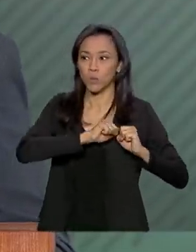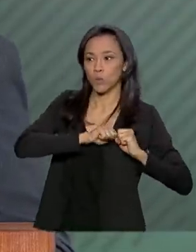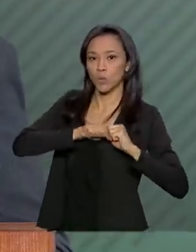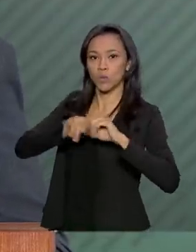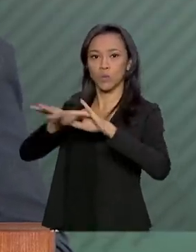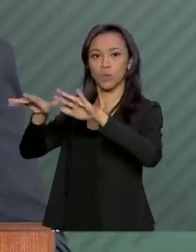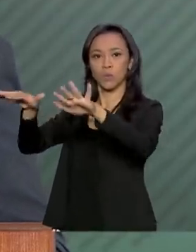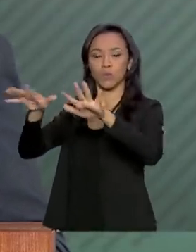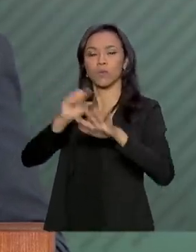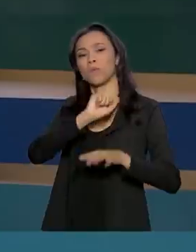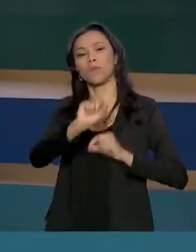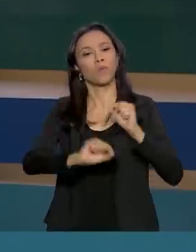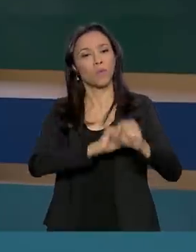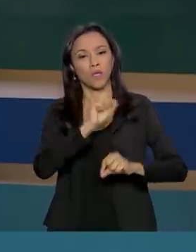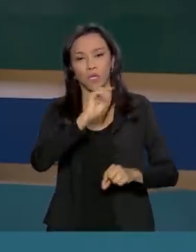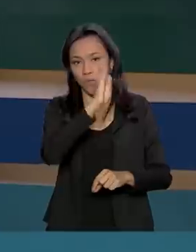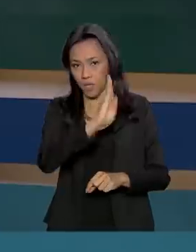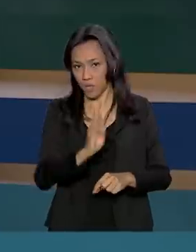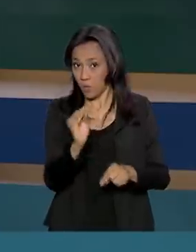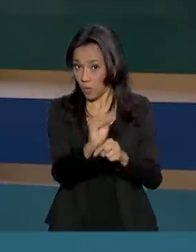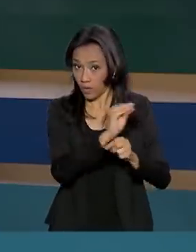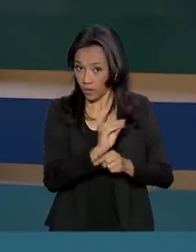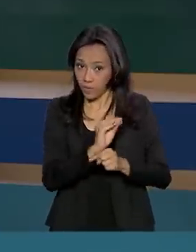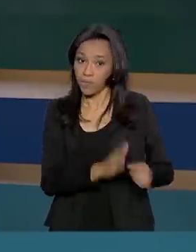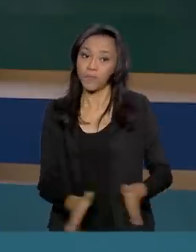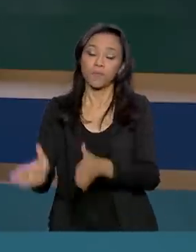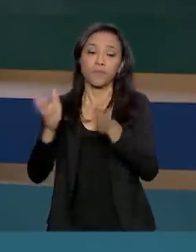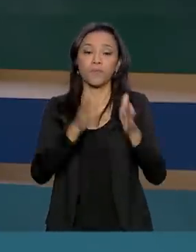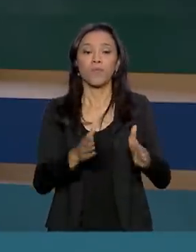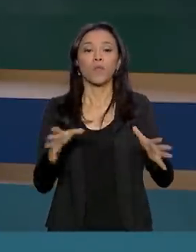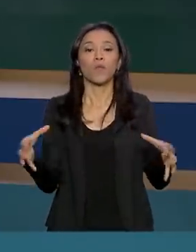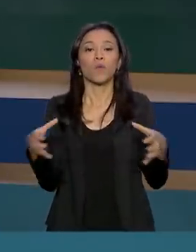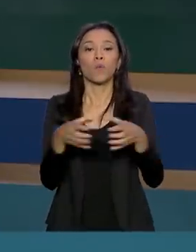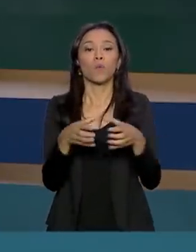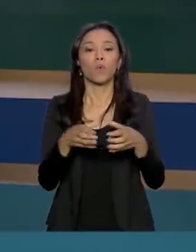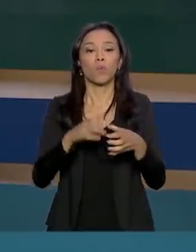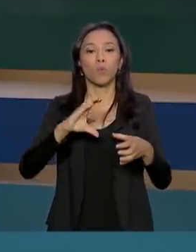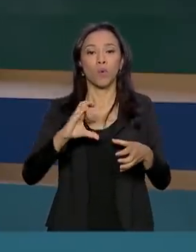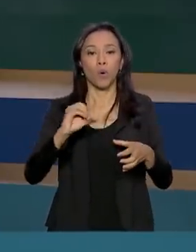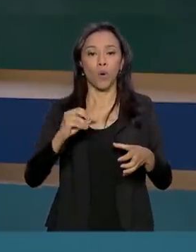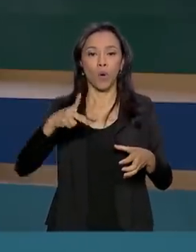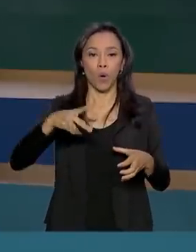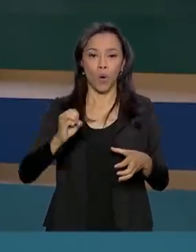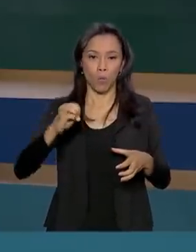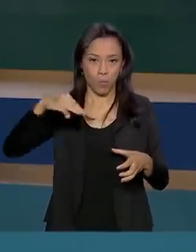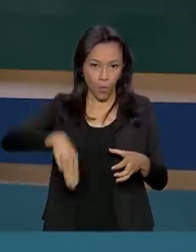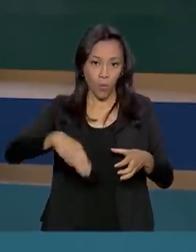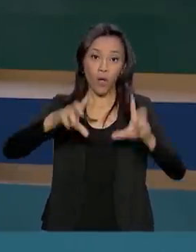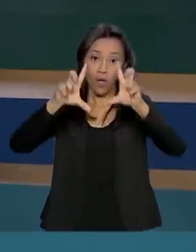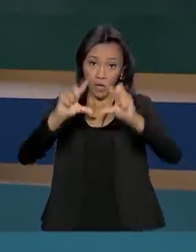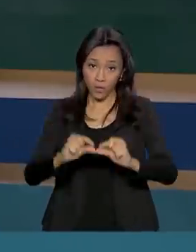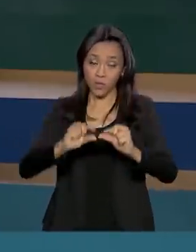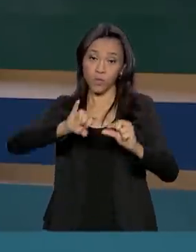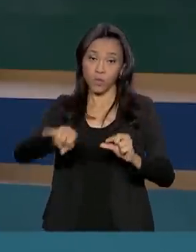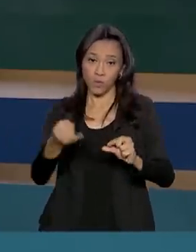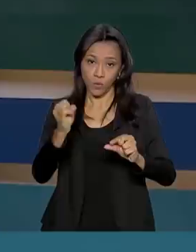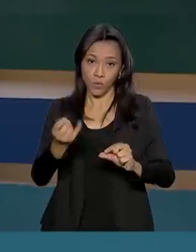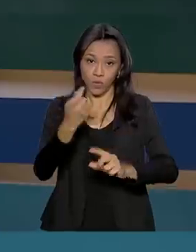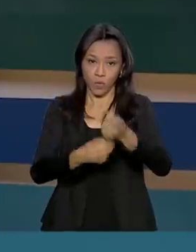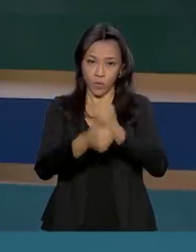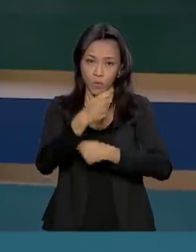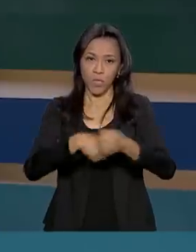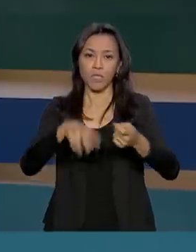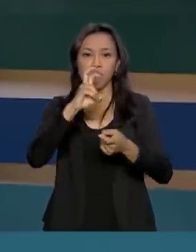fazendo em termos de proteção. O Comitê de Política Monetária do Banco Central reduziu a taxa de juros da economia para 5